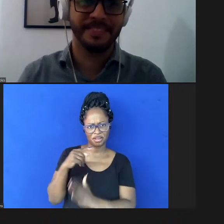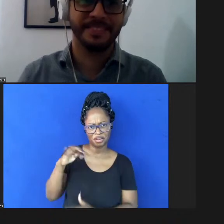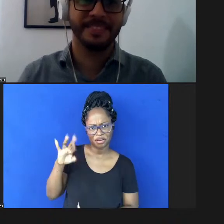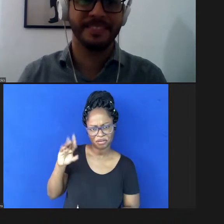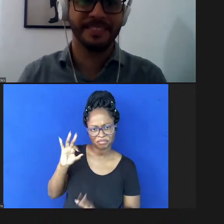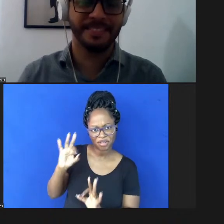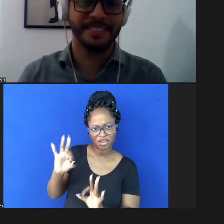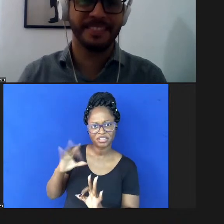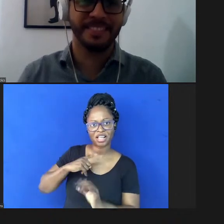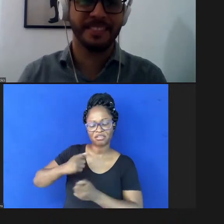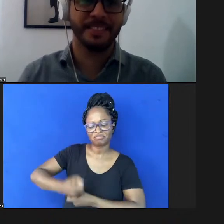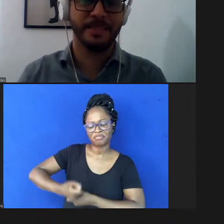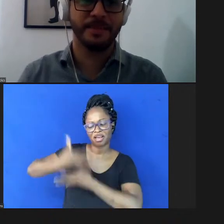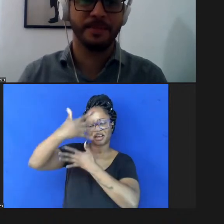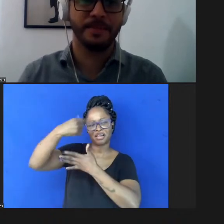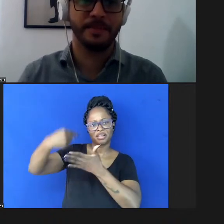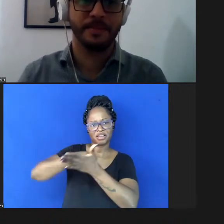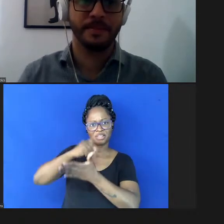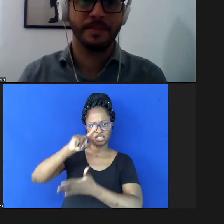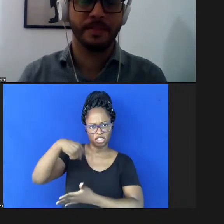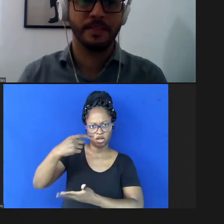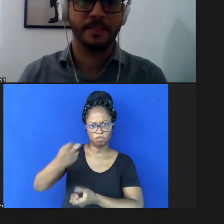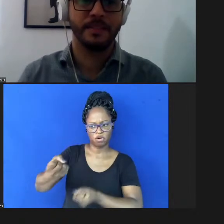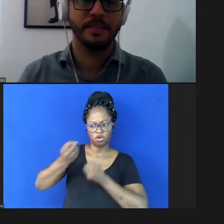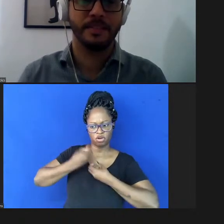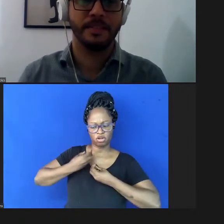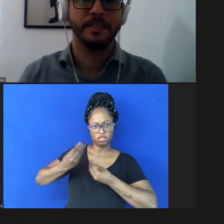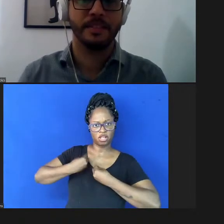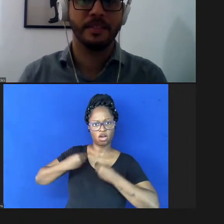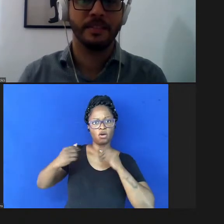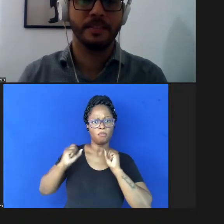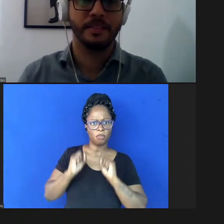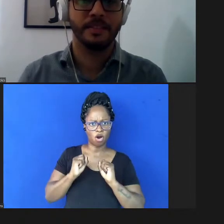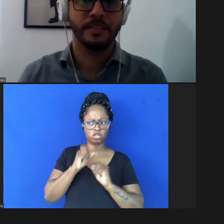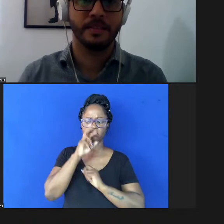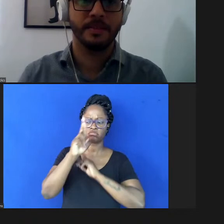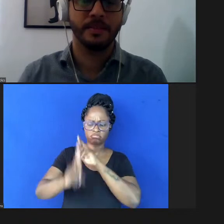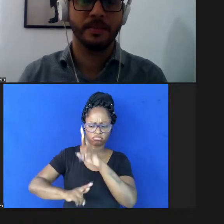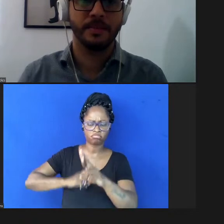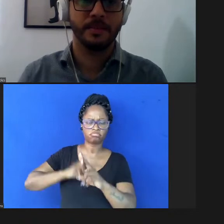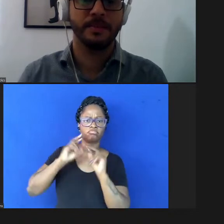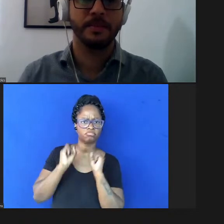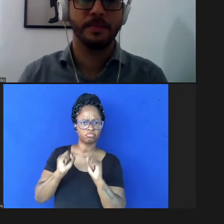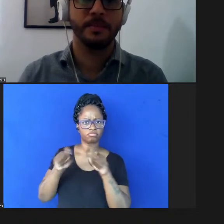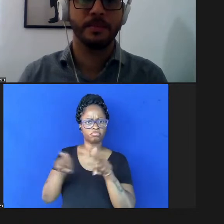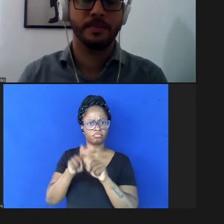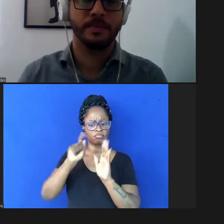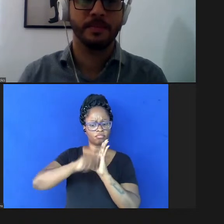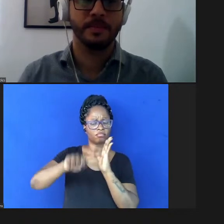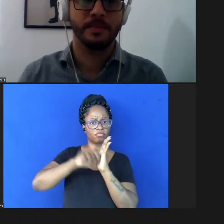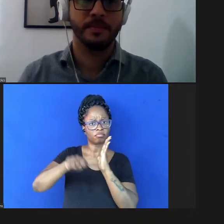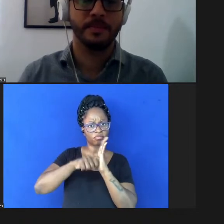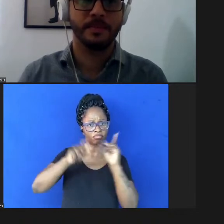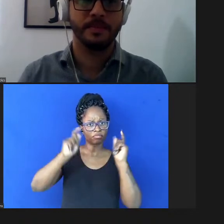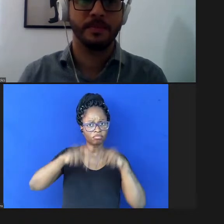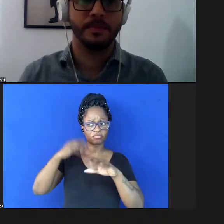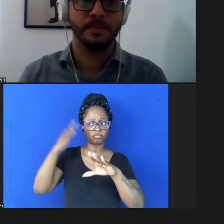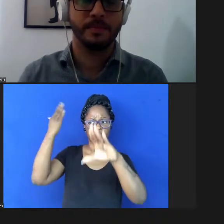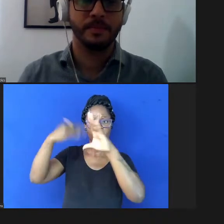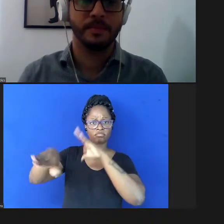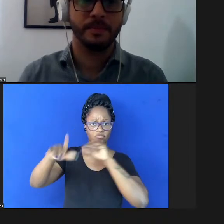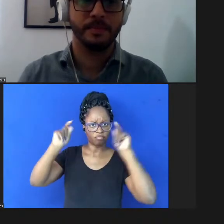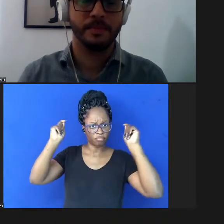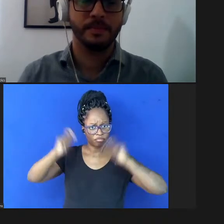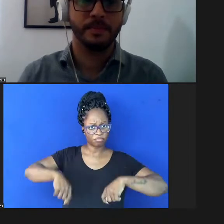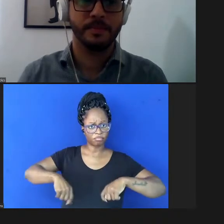foram muitas ali se depois a gente tiver o contato de alguém a gente pode responder por escrito mandar um e-mail e